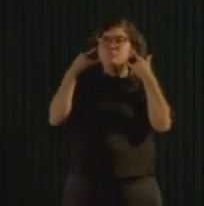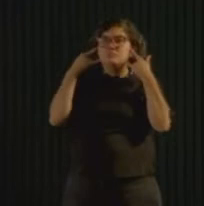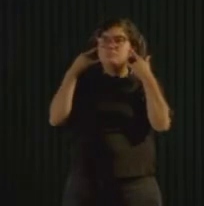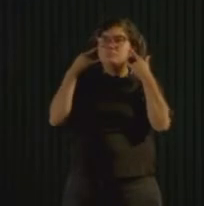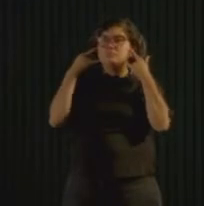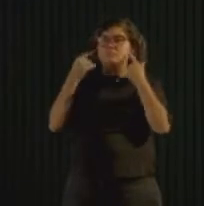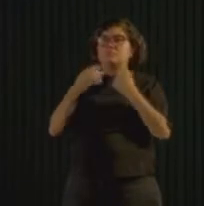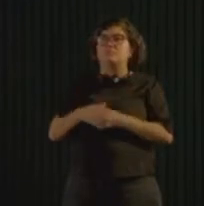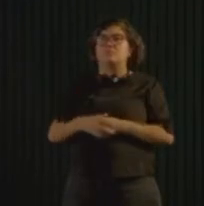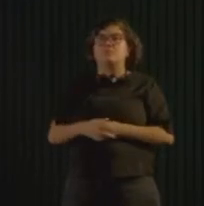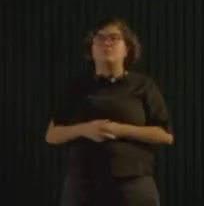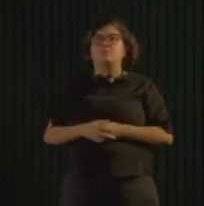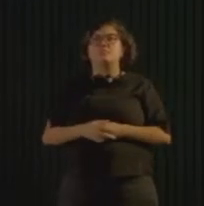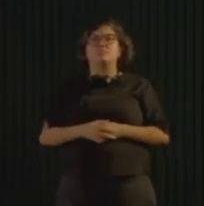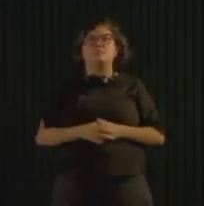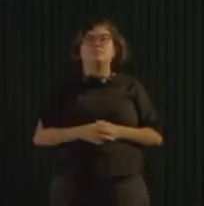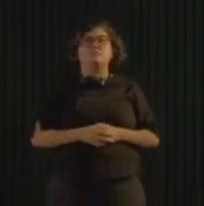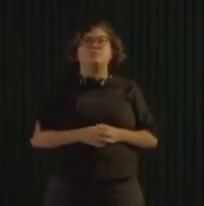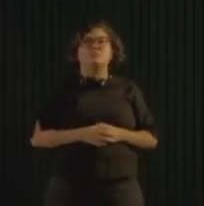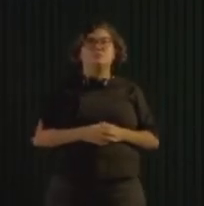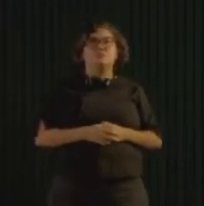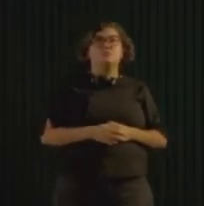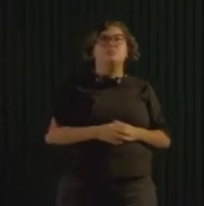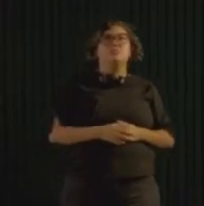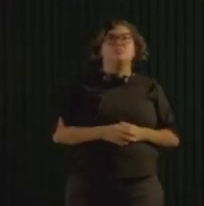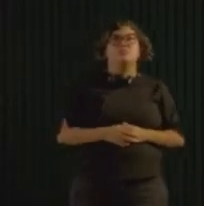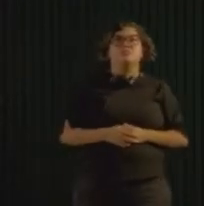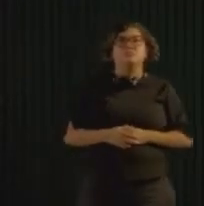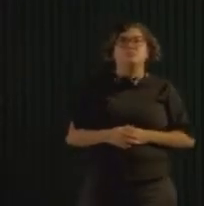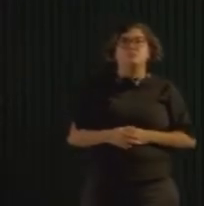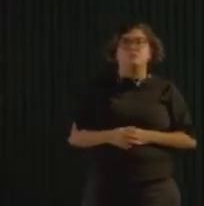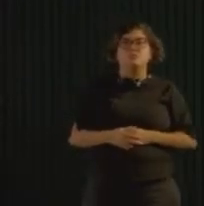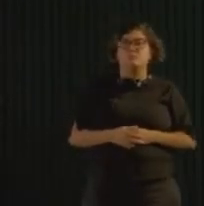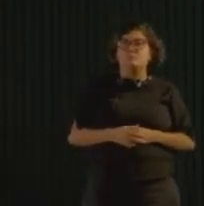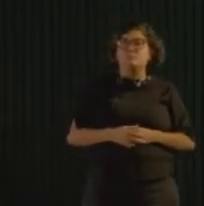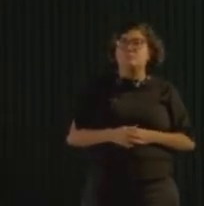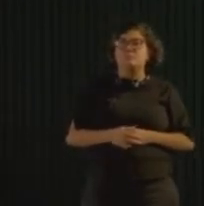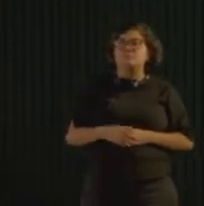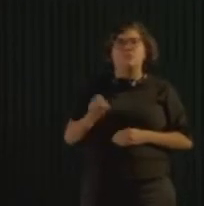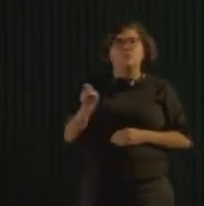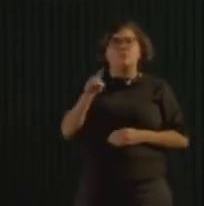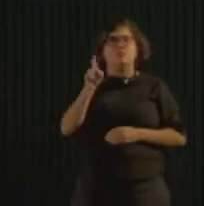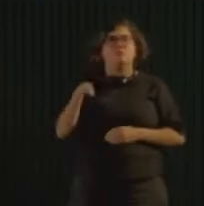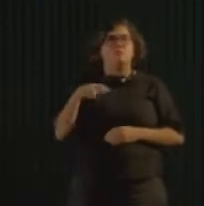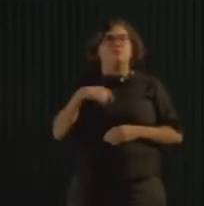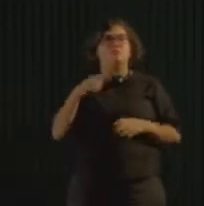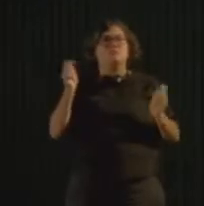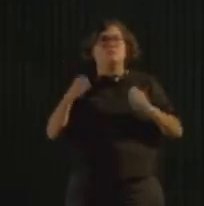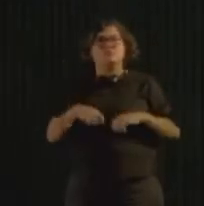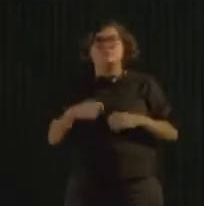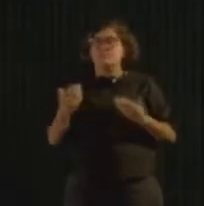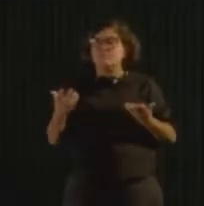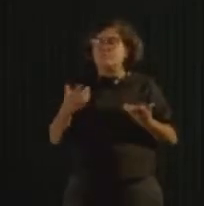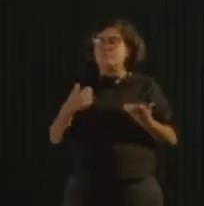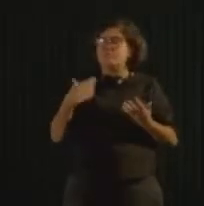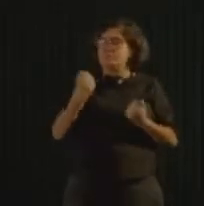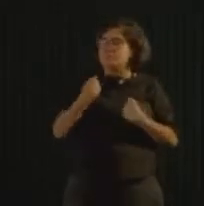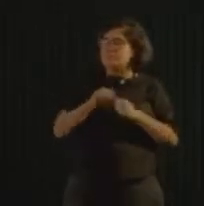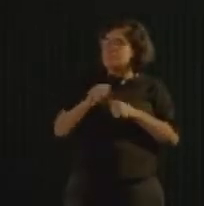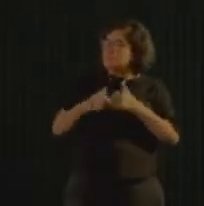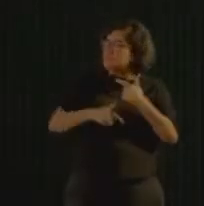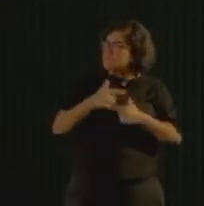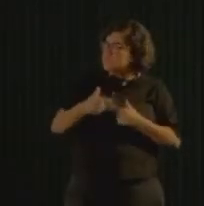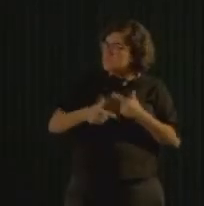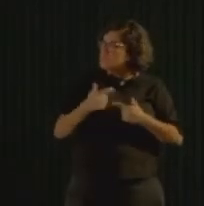gente passasse a mudar de hábito repentinamente para algo que a gente vê todos os dias na nossa frente. Será que isso é possível? Nós começamos a testar várias alternativas.